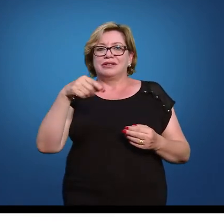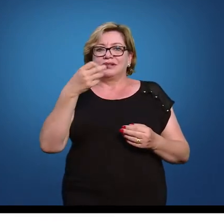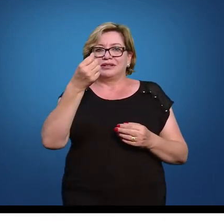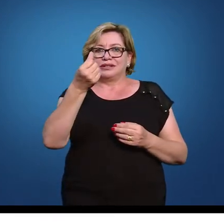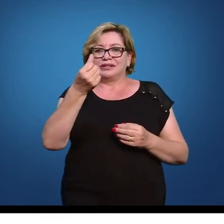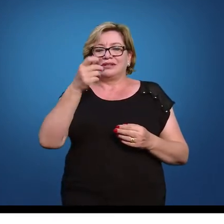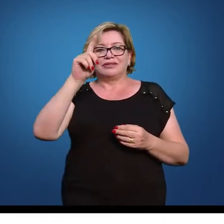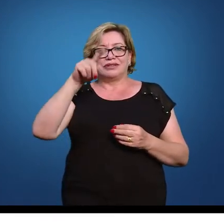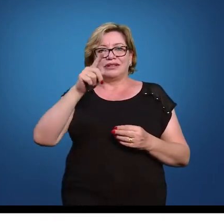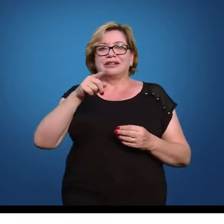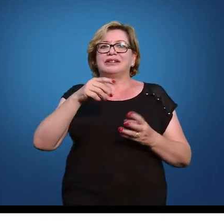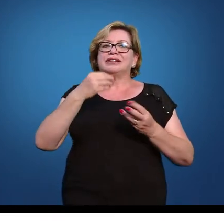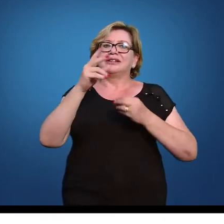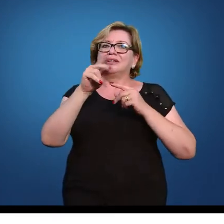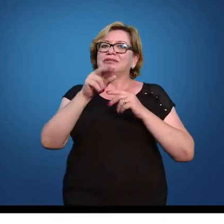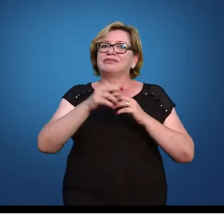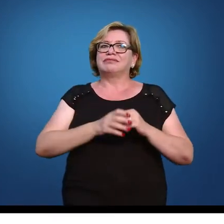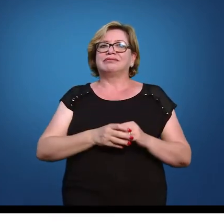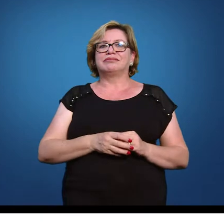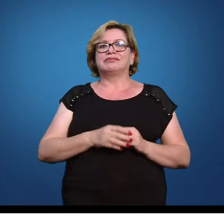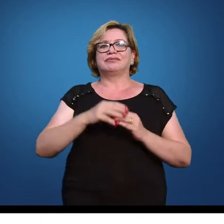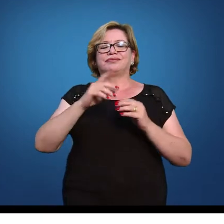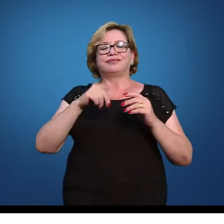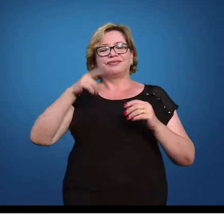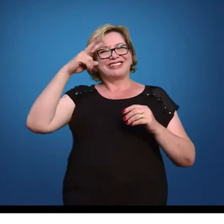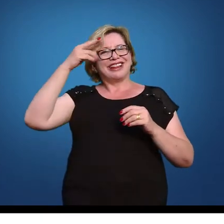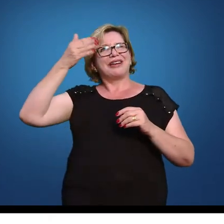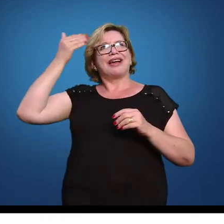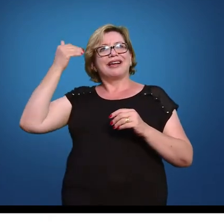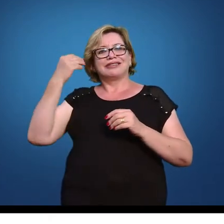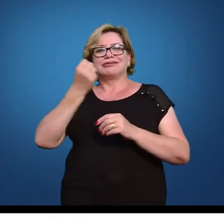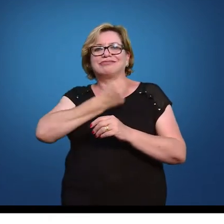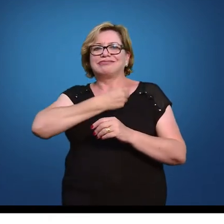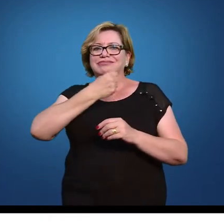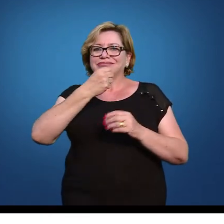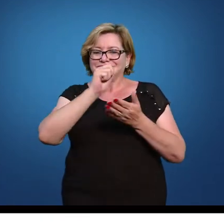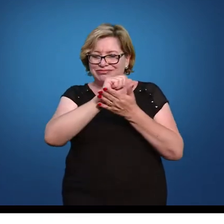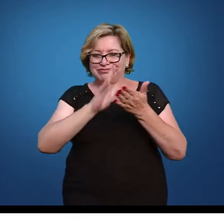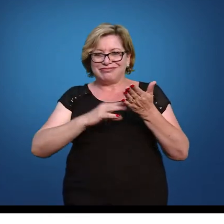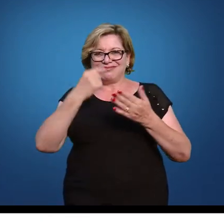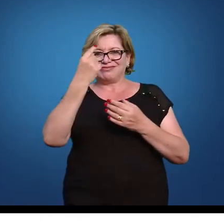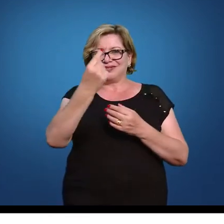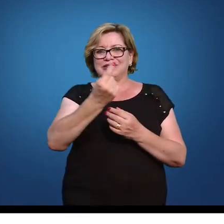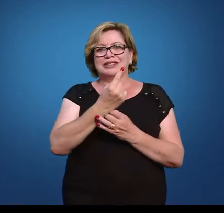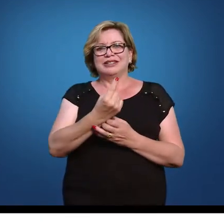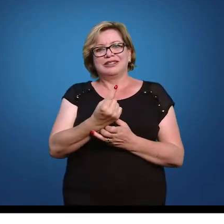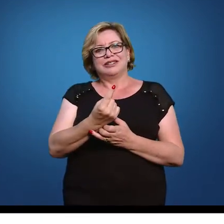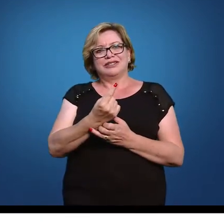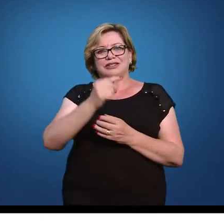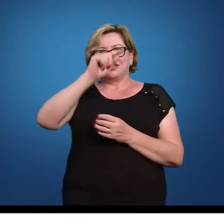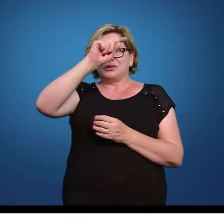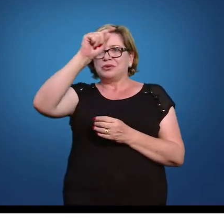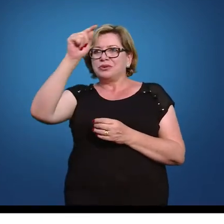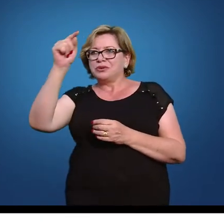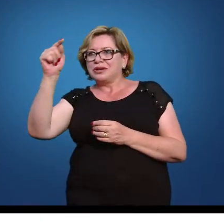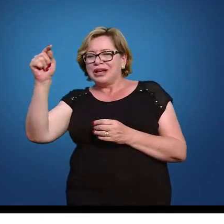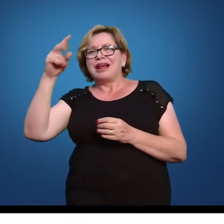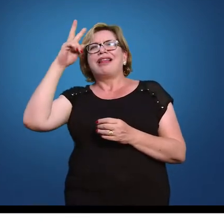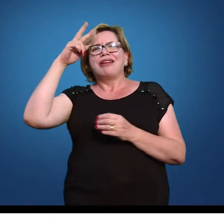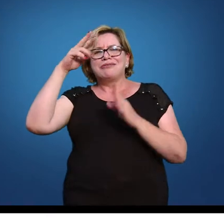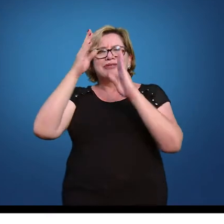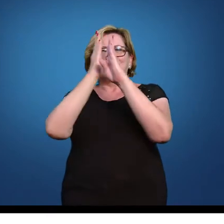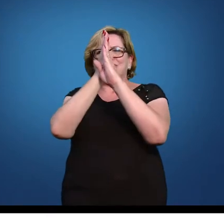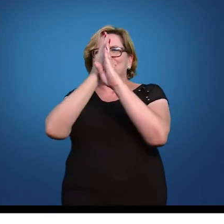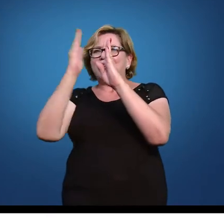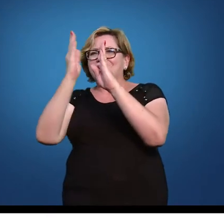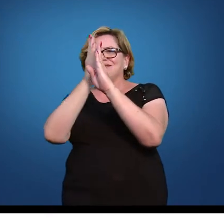eu vou voltar para o mesmo raciocínio lembrando lá que a minha tabela a minha curva normal é simétrica